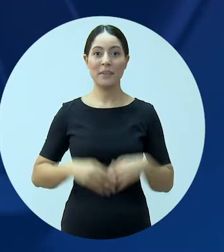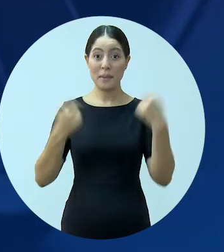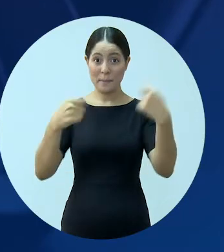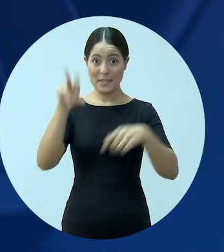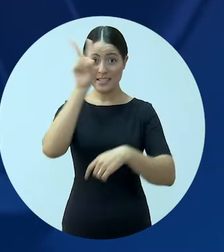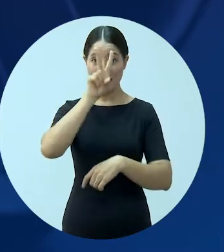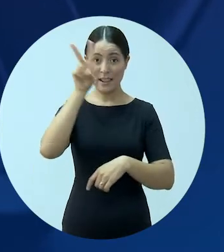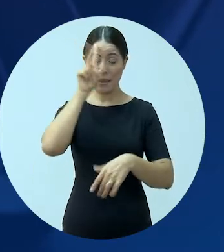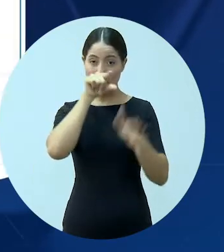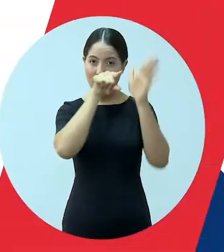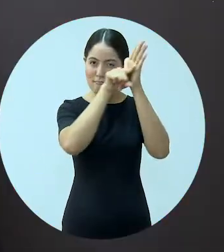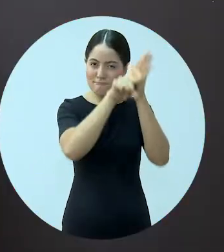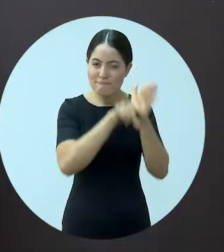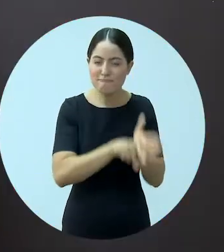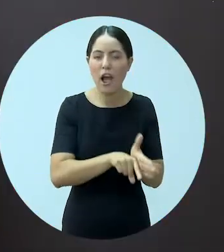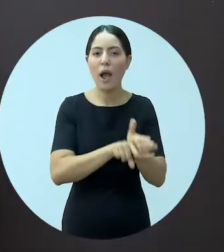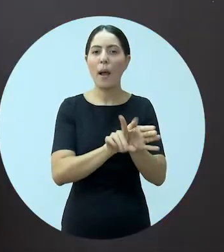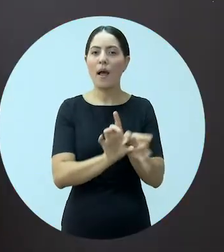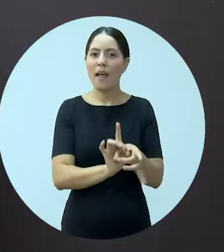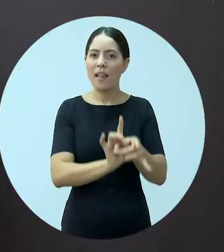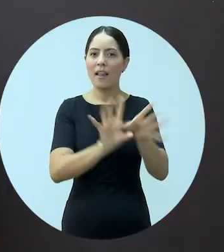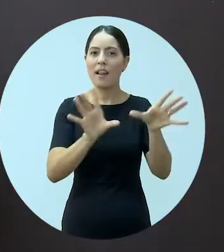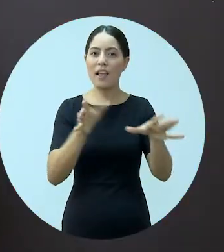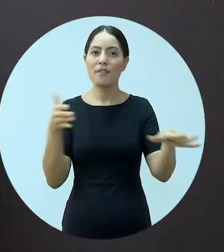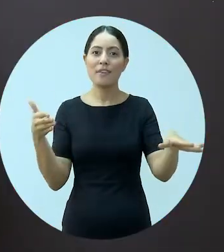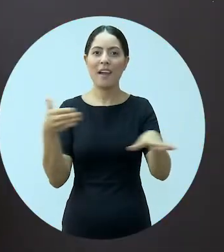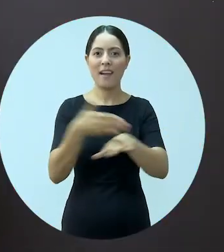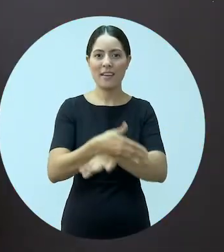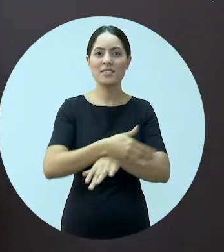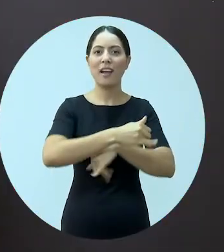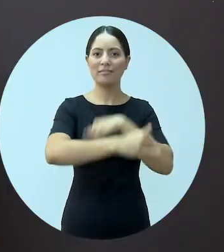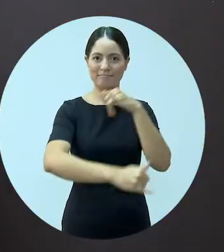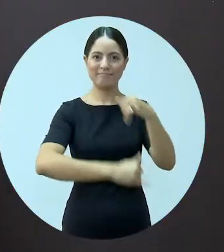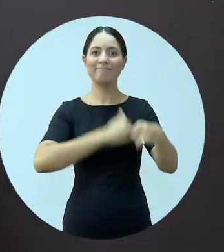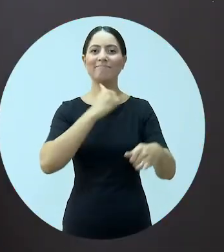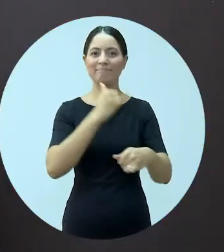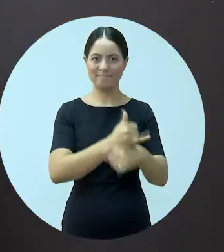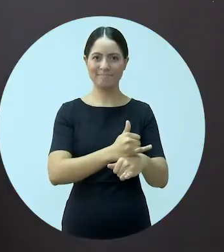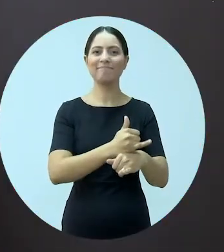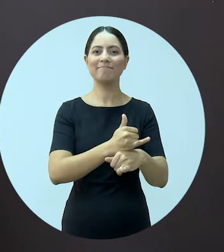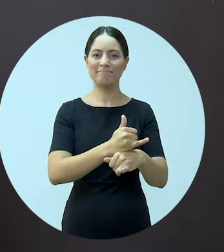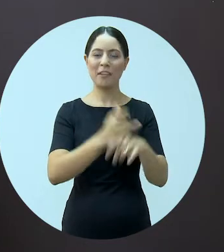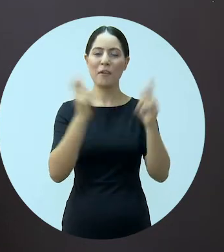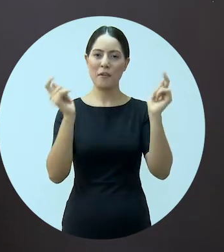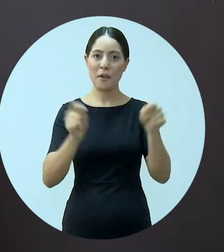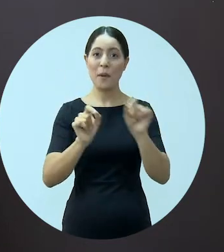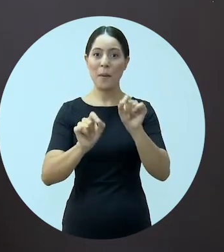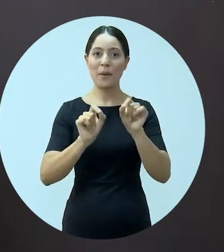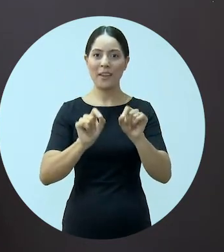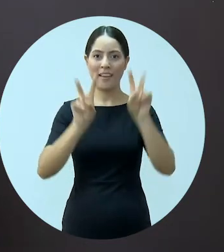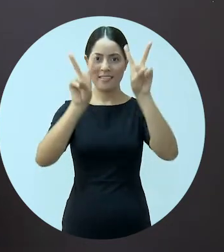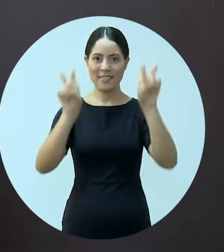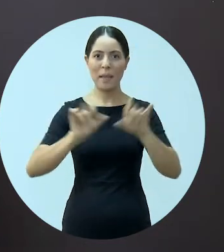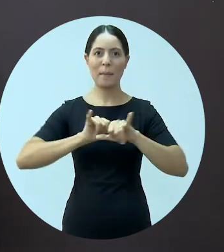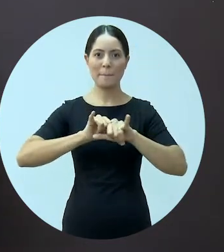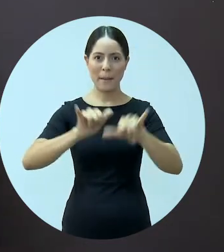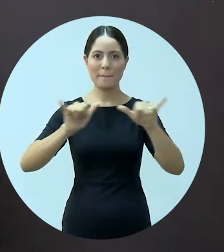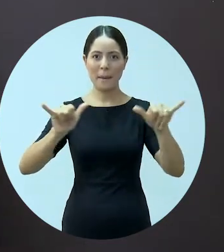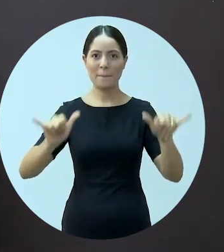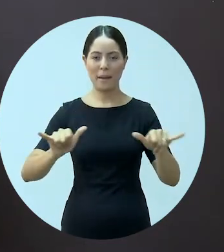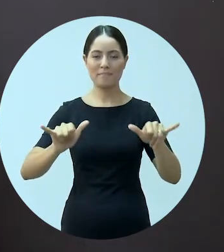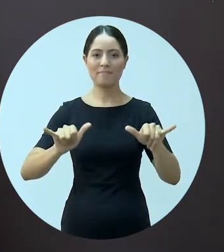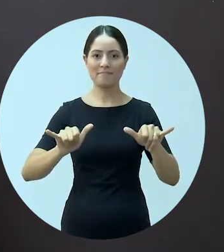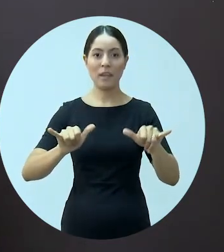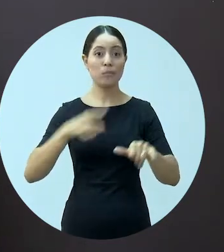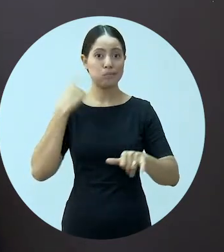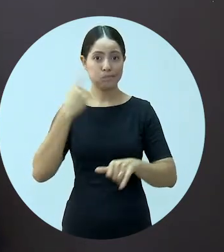.br. Vale lembrar que a consulta online sobre os novos limites da publicidade na advocacia ainda